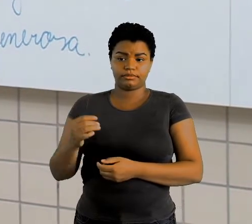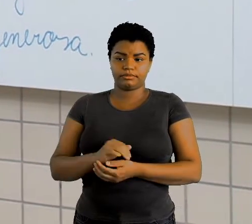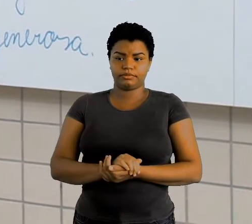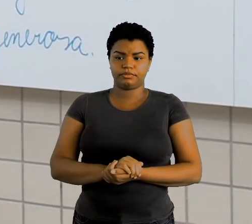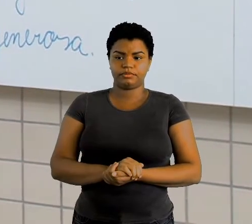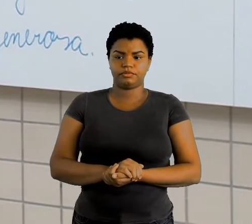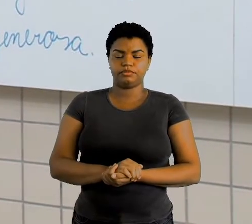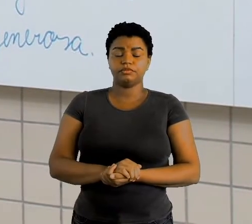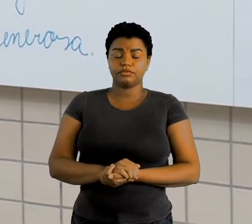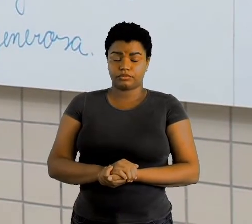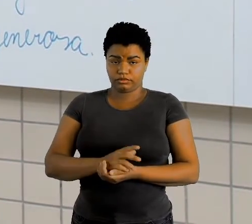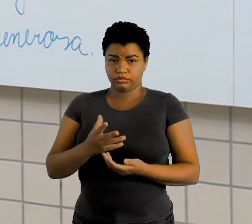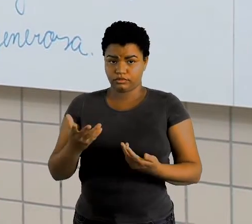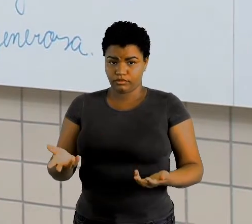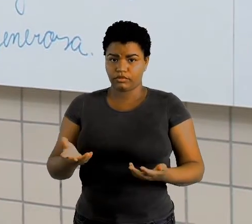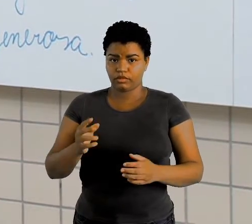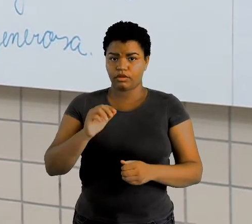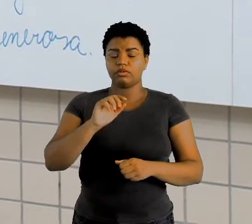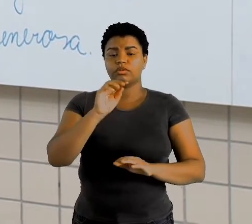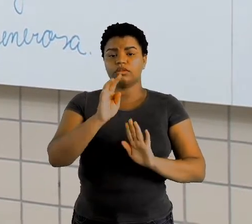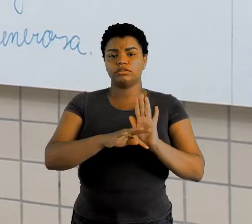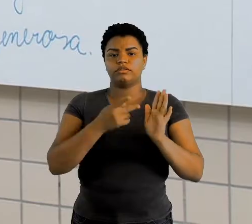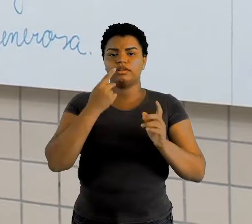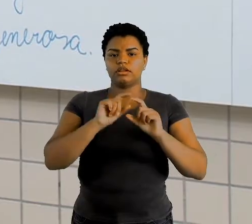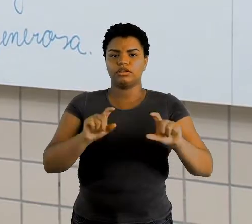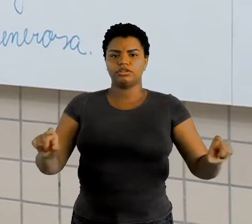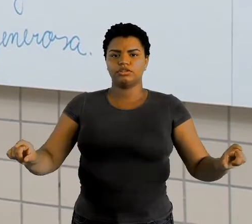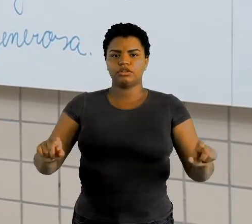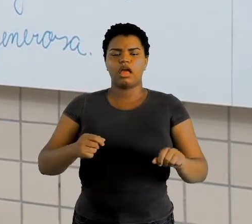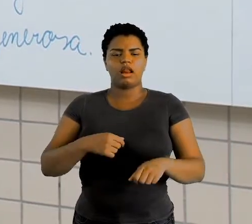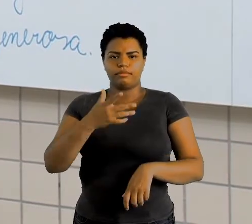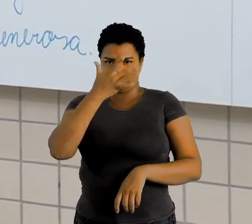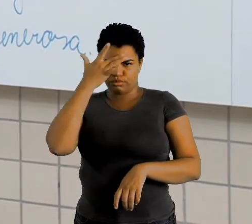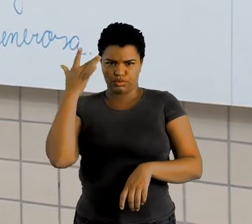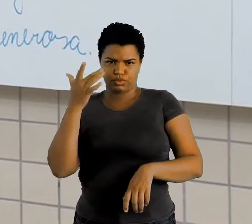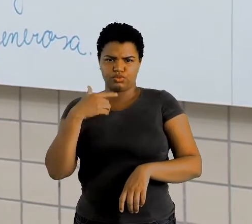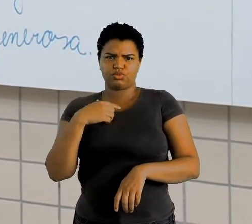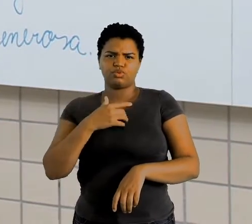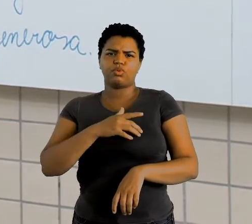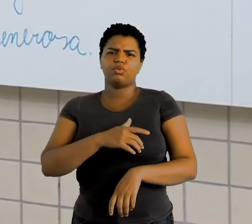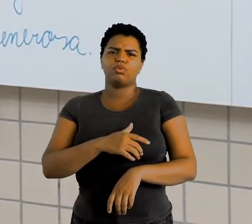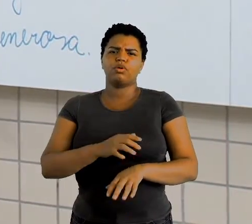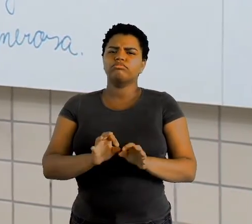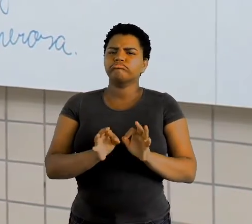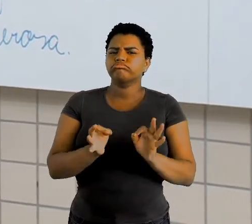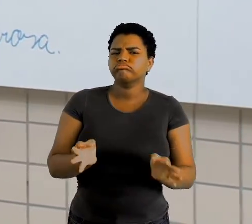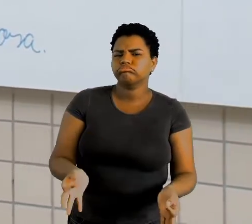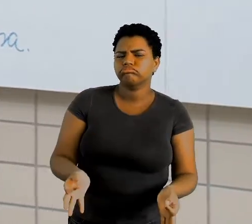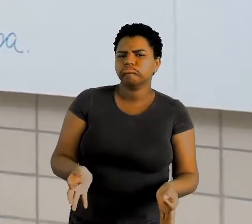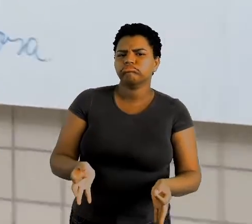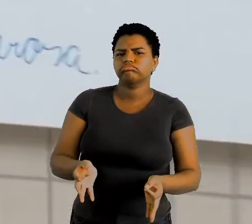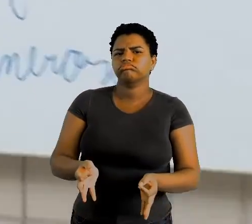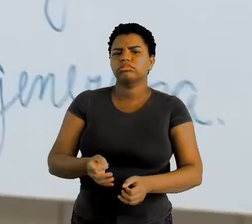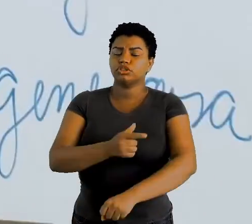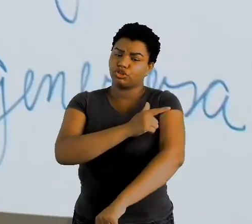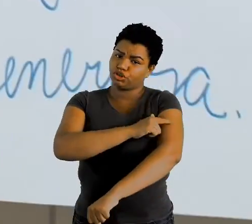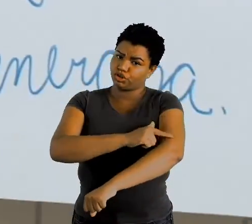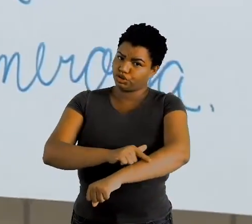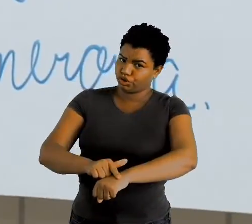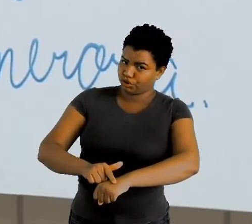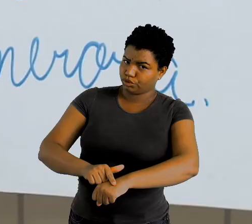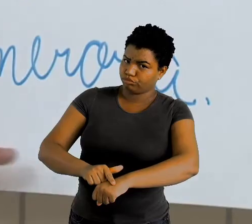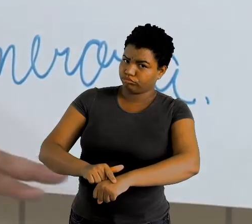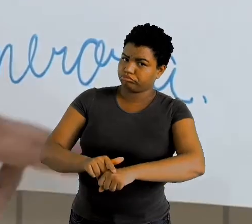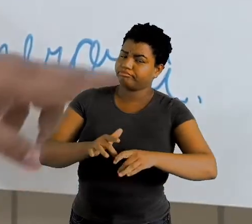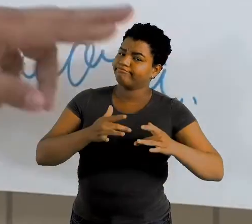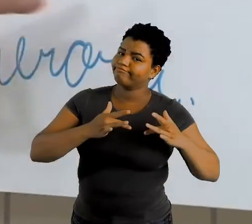está falando que ela tinha o adjetivo de uma pessoa humilde, uma pessoa gentil e